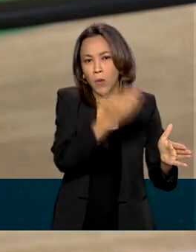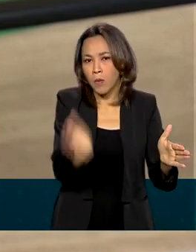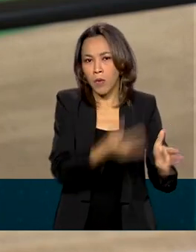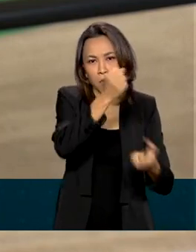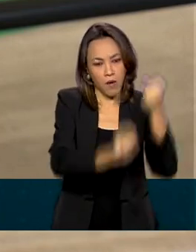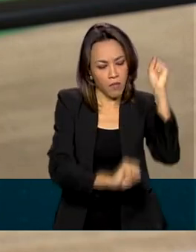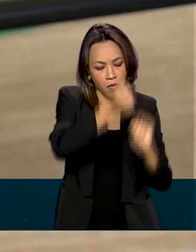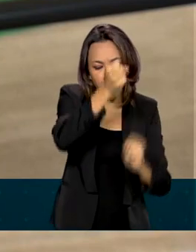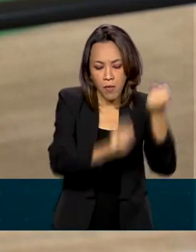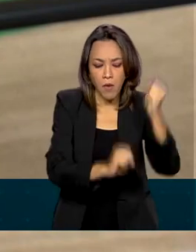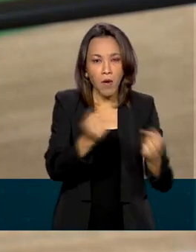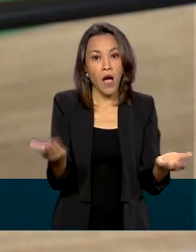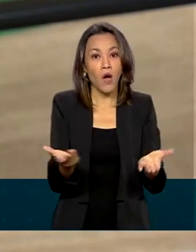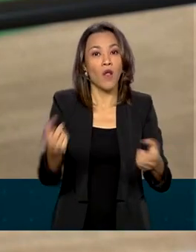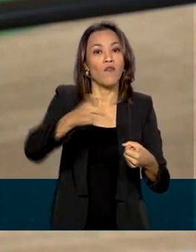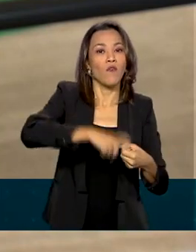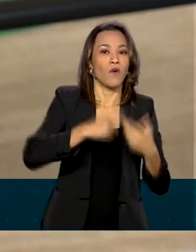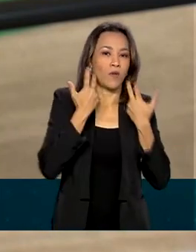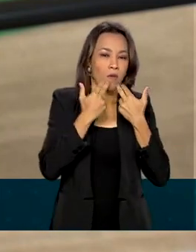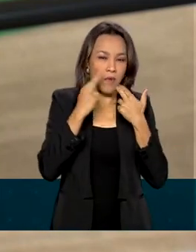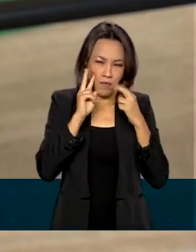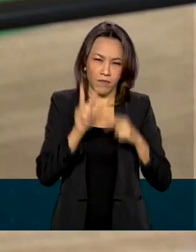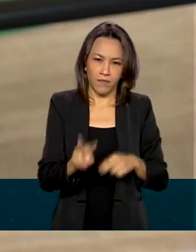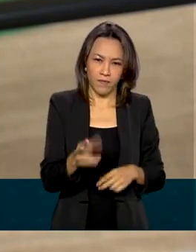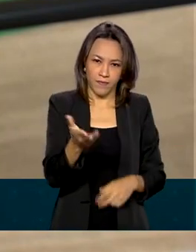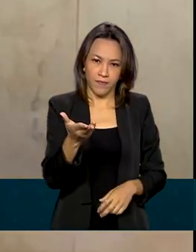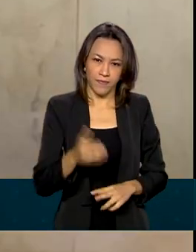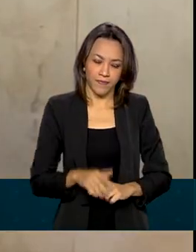volta à normalidade. Vamos ouvi-lo.